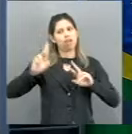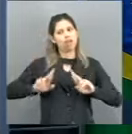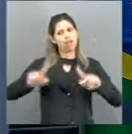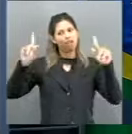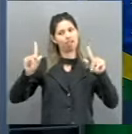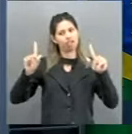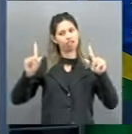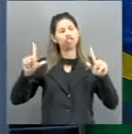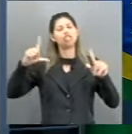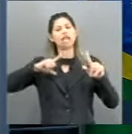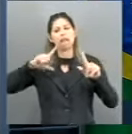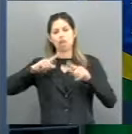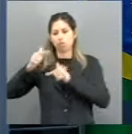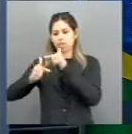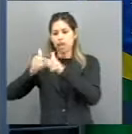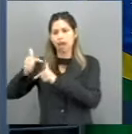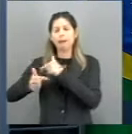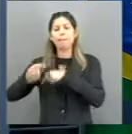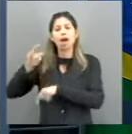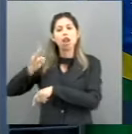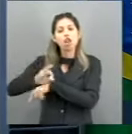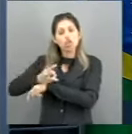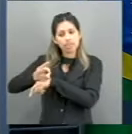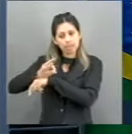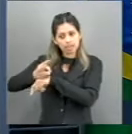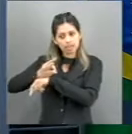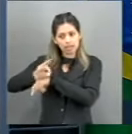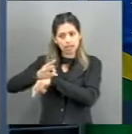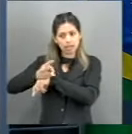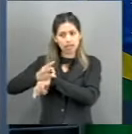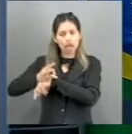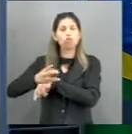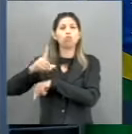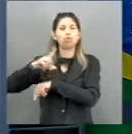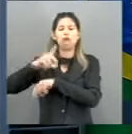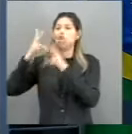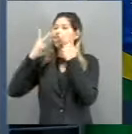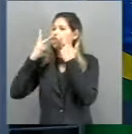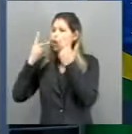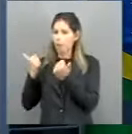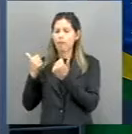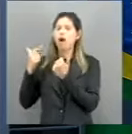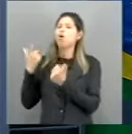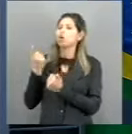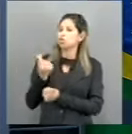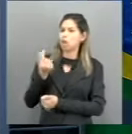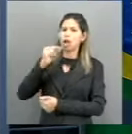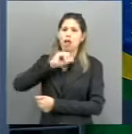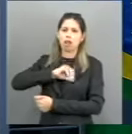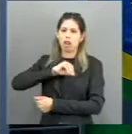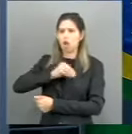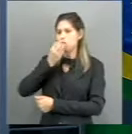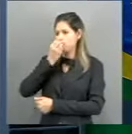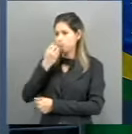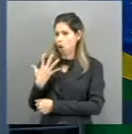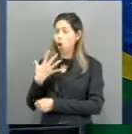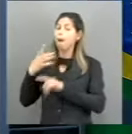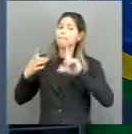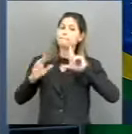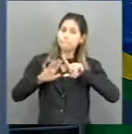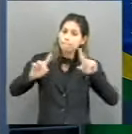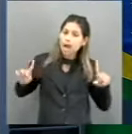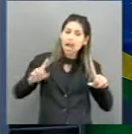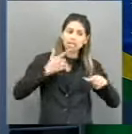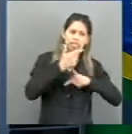Congresso, das empresas que fazem a manutenção da casa. Quero dizer que apresentei o projeto de lei